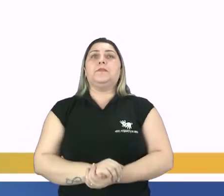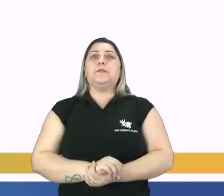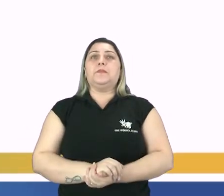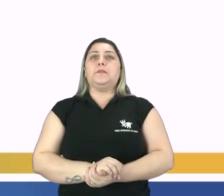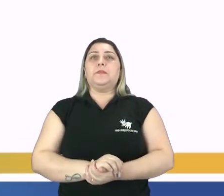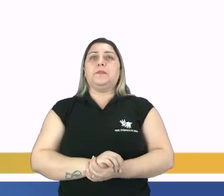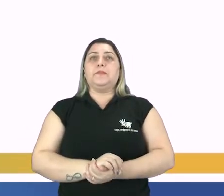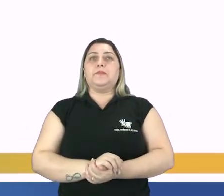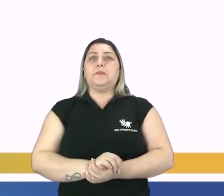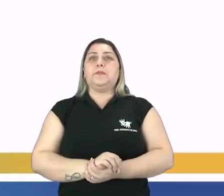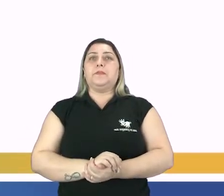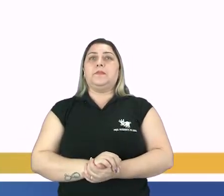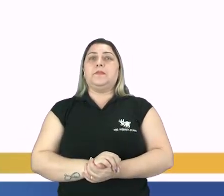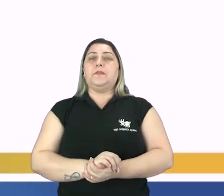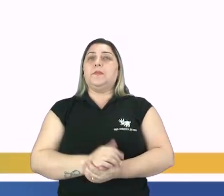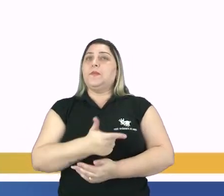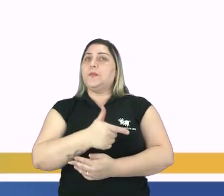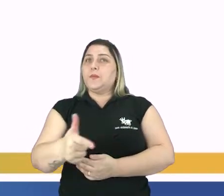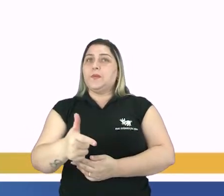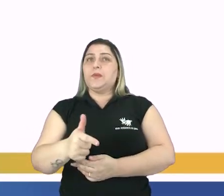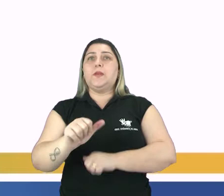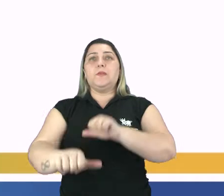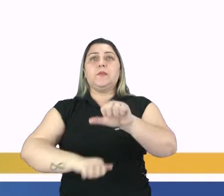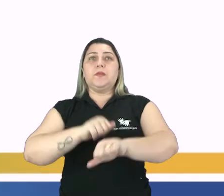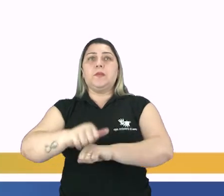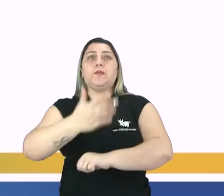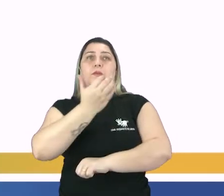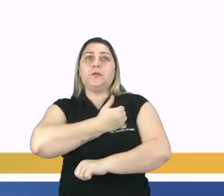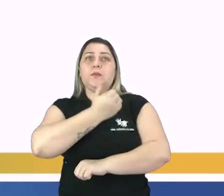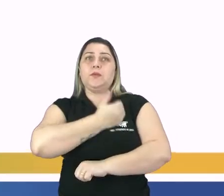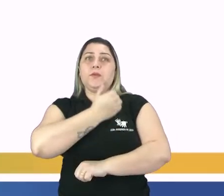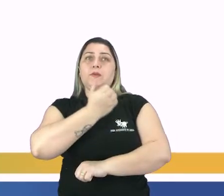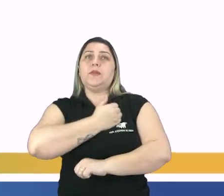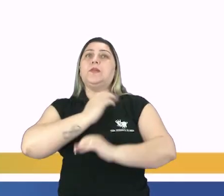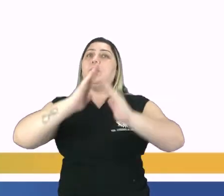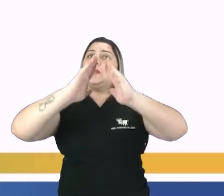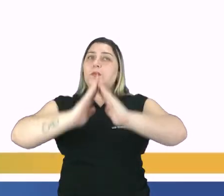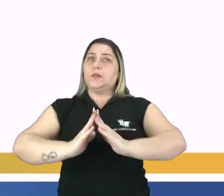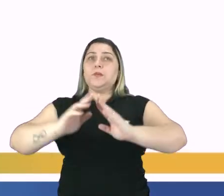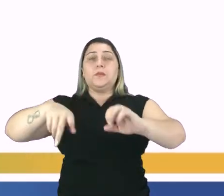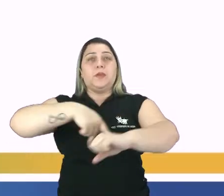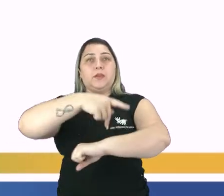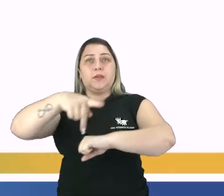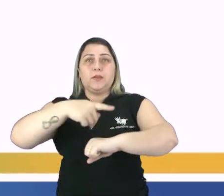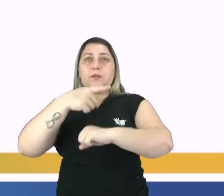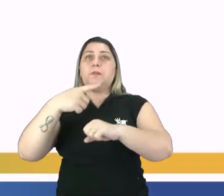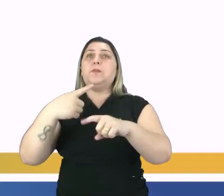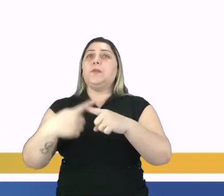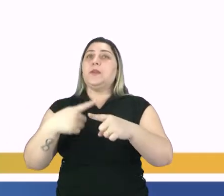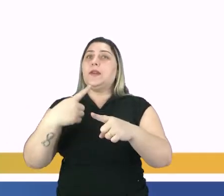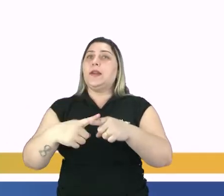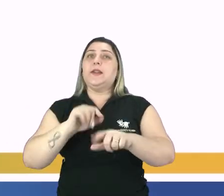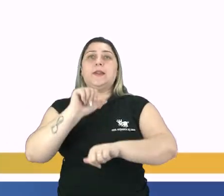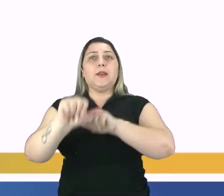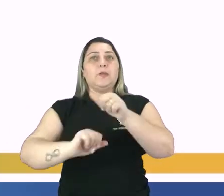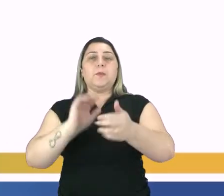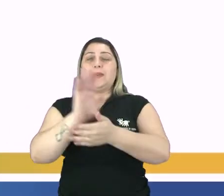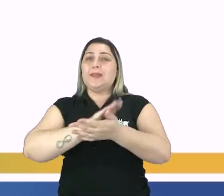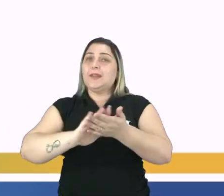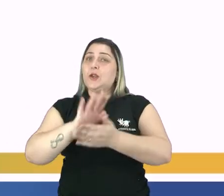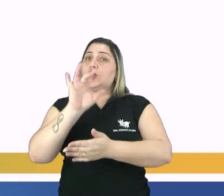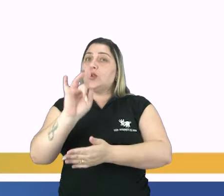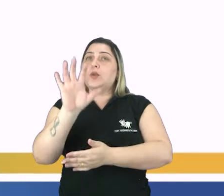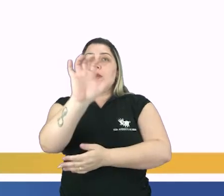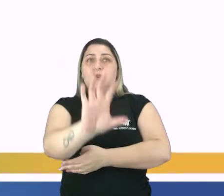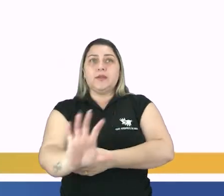Tal deslocamento não provoca modificações no número total de habitantes de um país. Porém, altera as